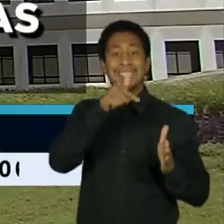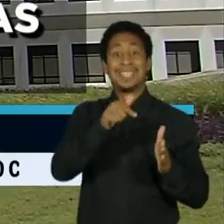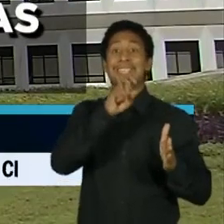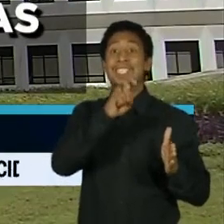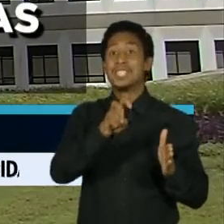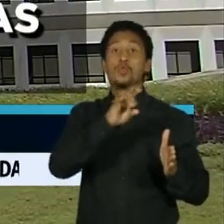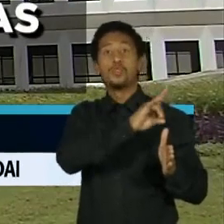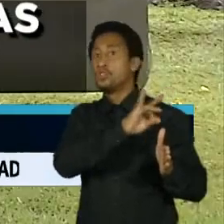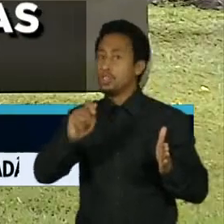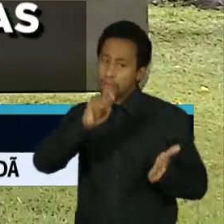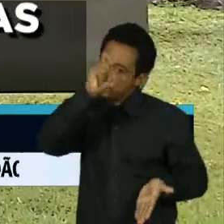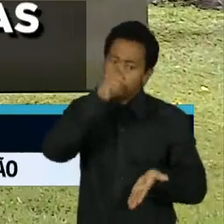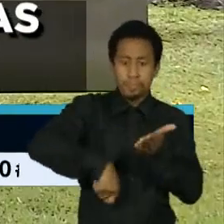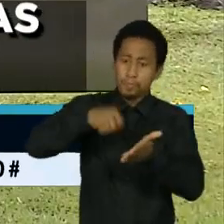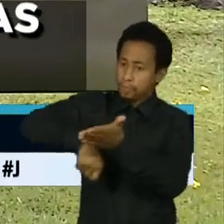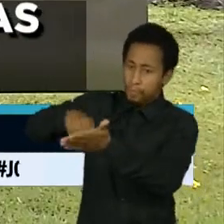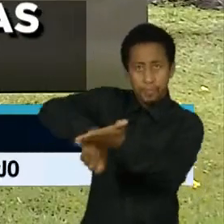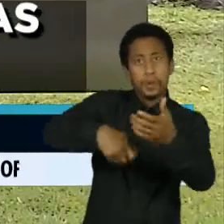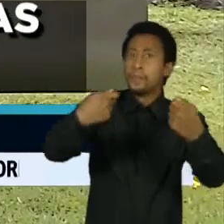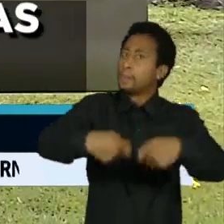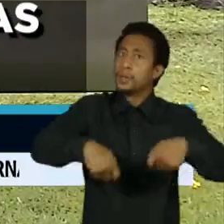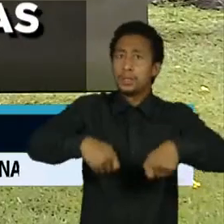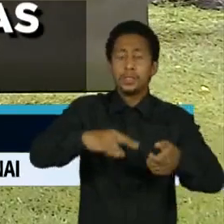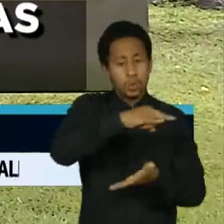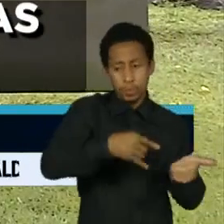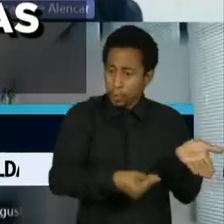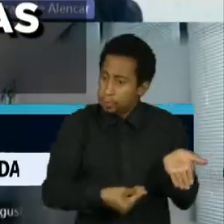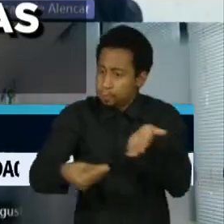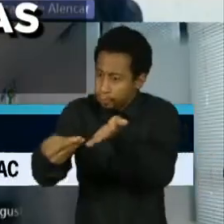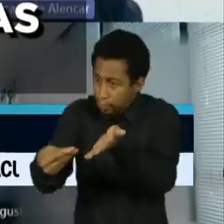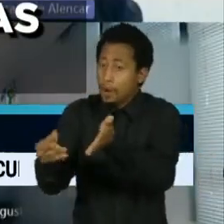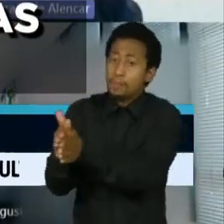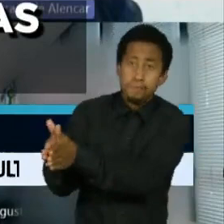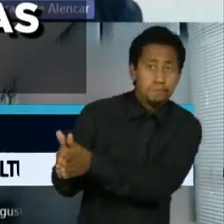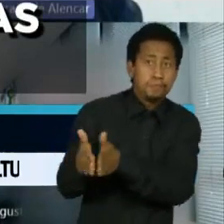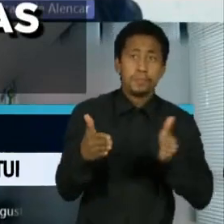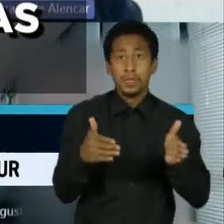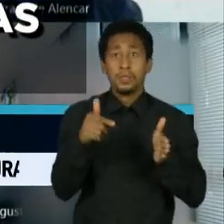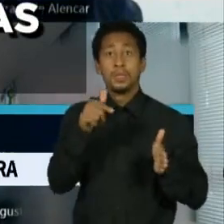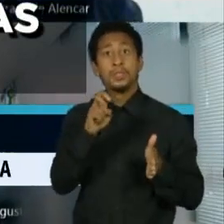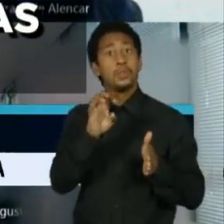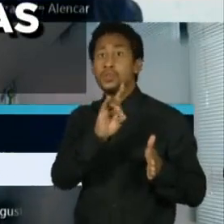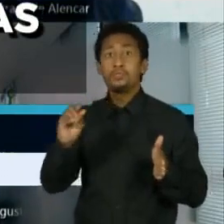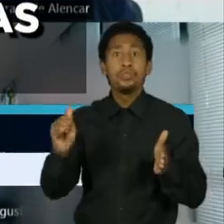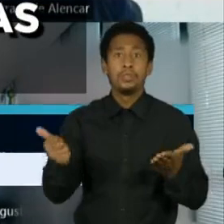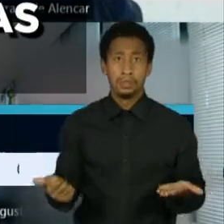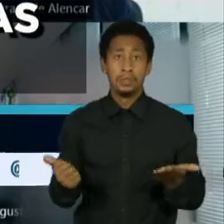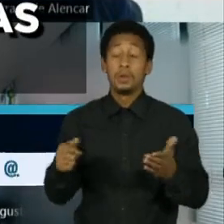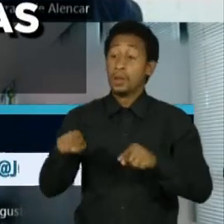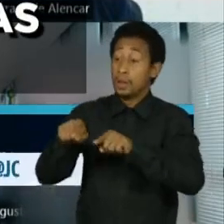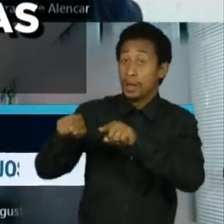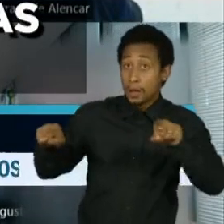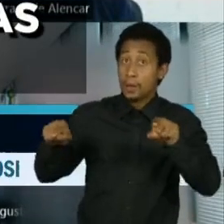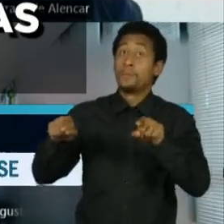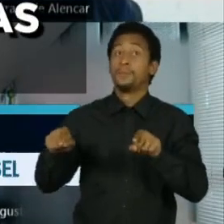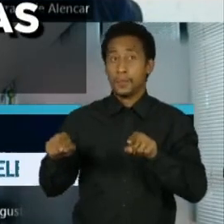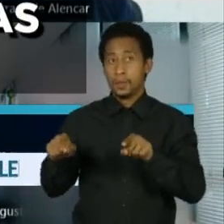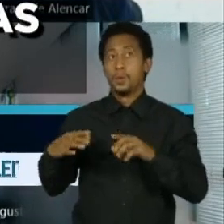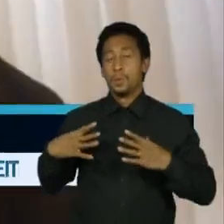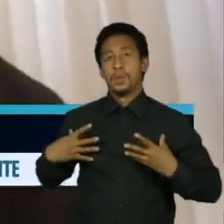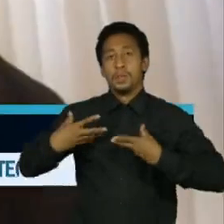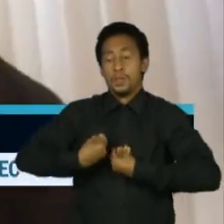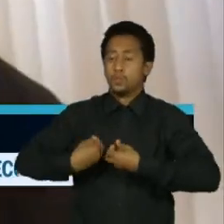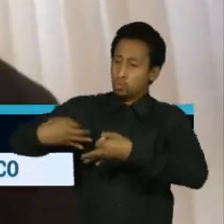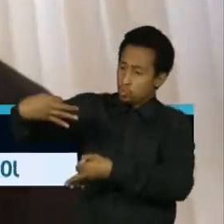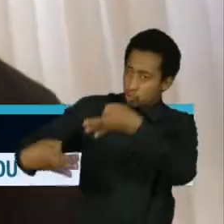partir do recebimento de toda a documentação prevista na norma. A partir disso, os ministros teriam 15 dias para julgar